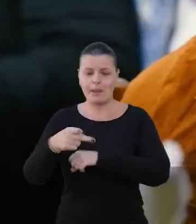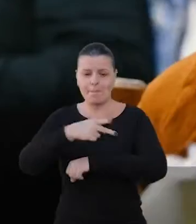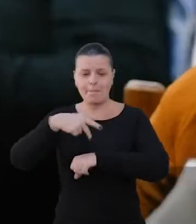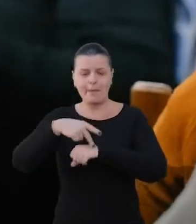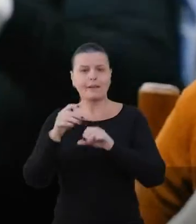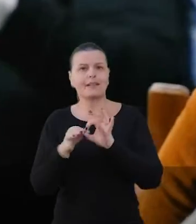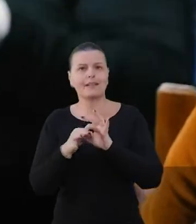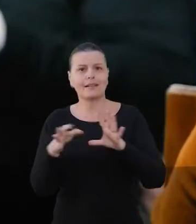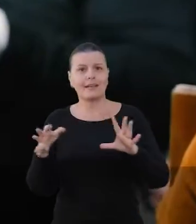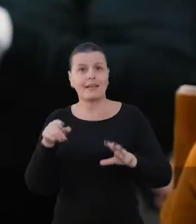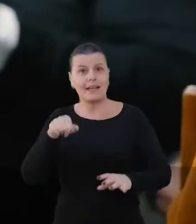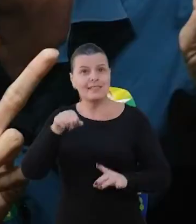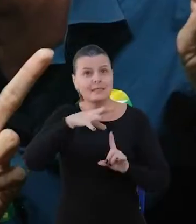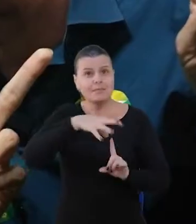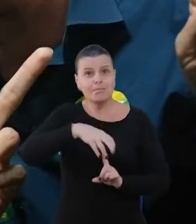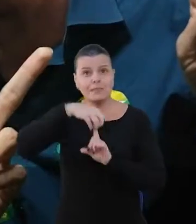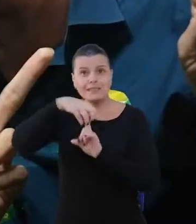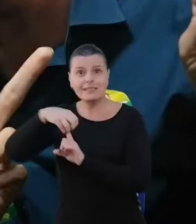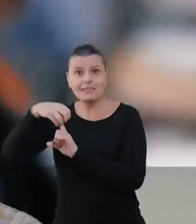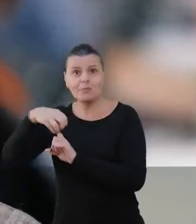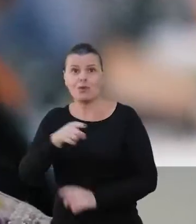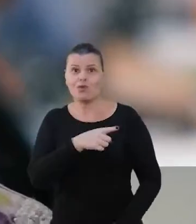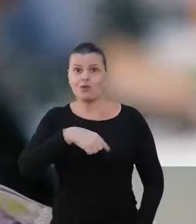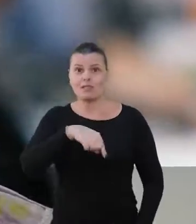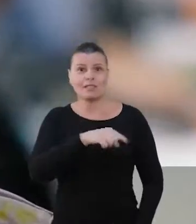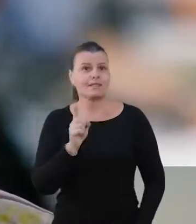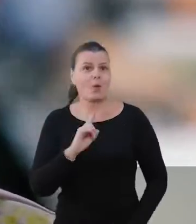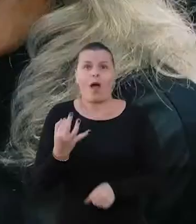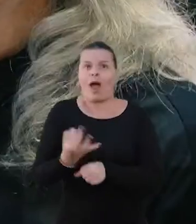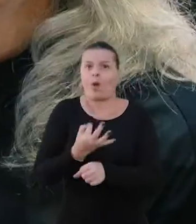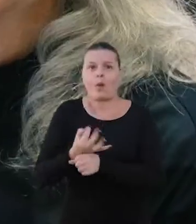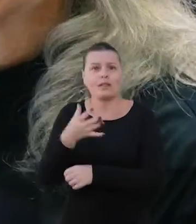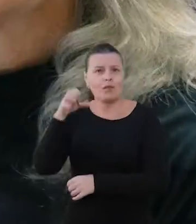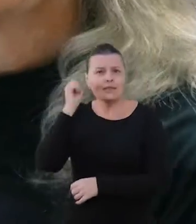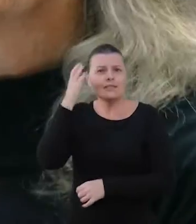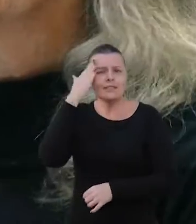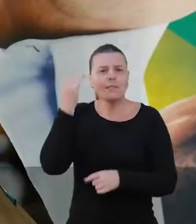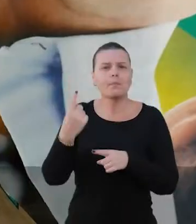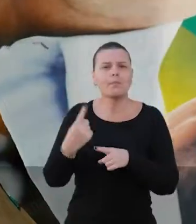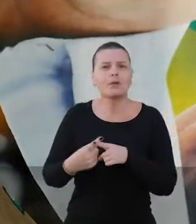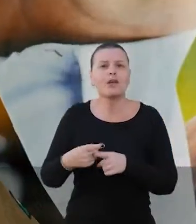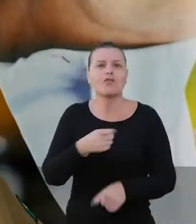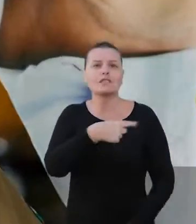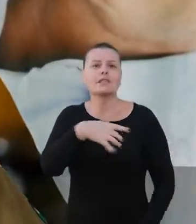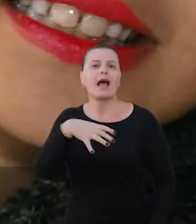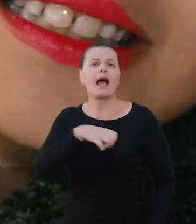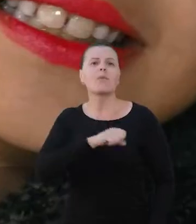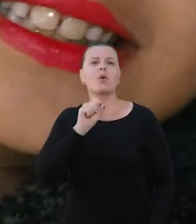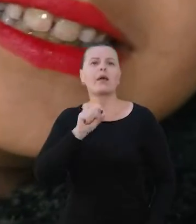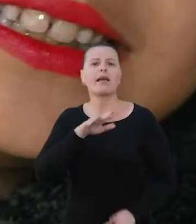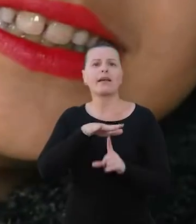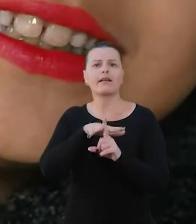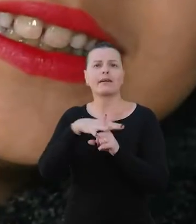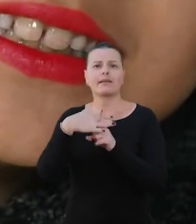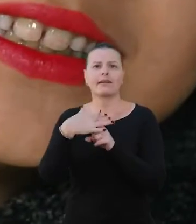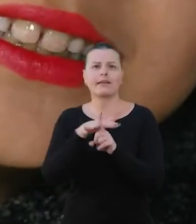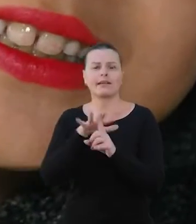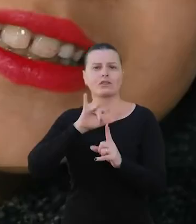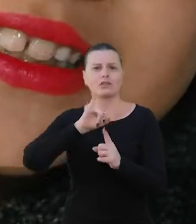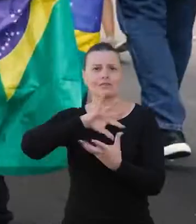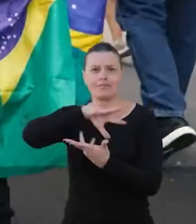pátria e liberdade são princípios que vocês não suportam ouvir. Sabe por quê? Porque vocês amam o internacional